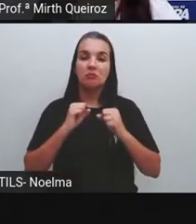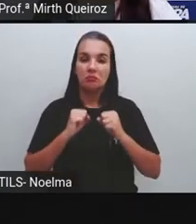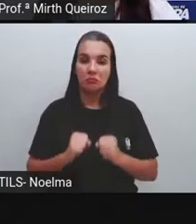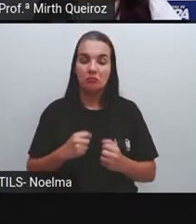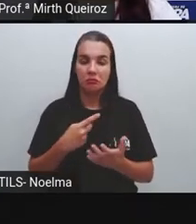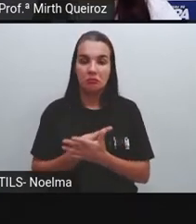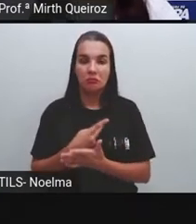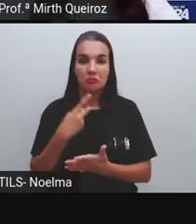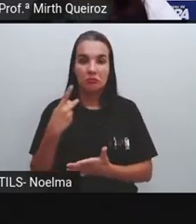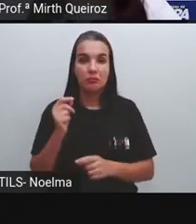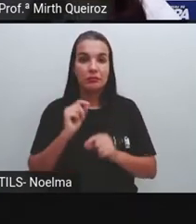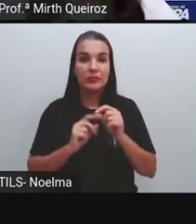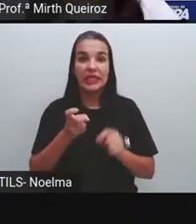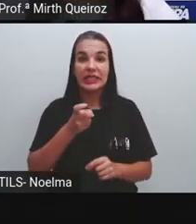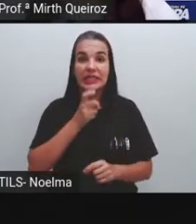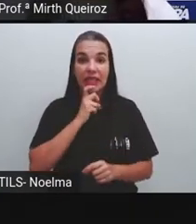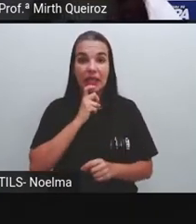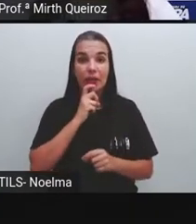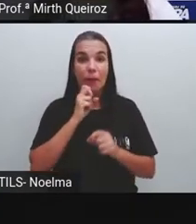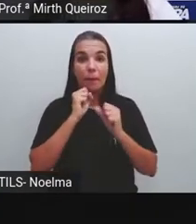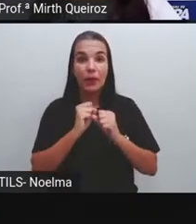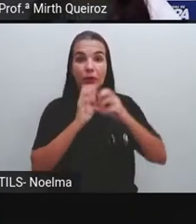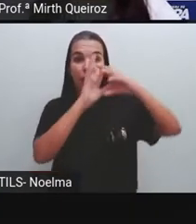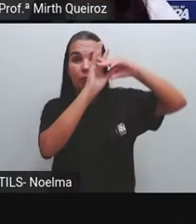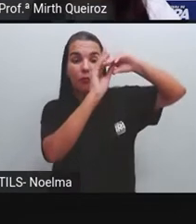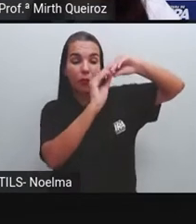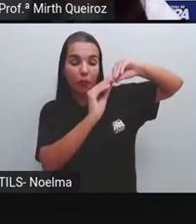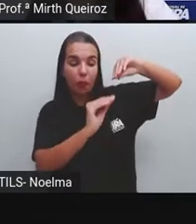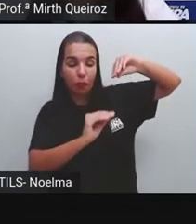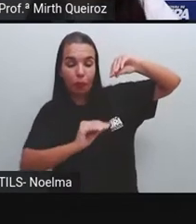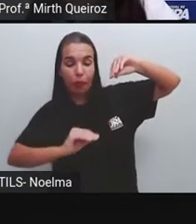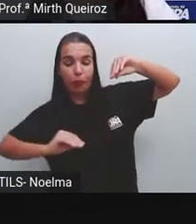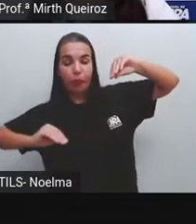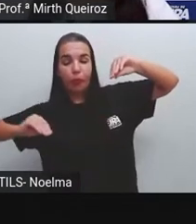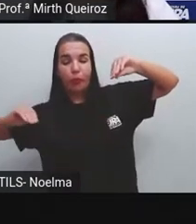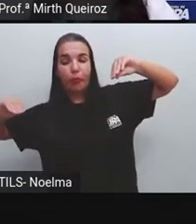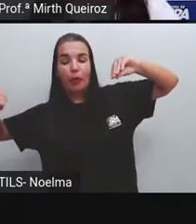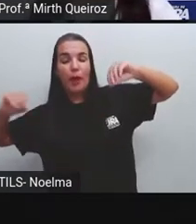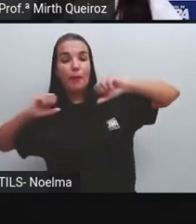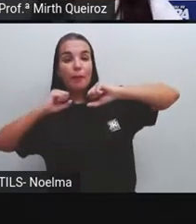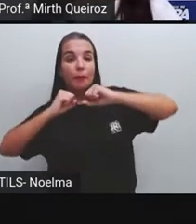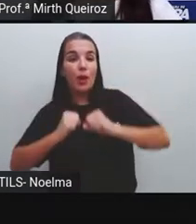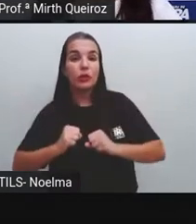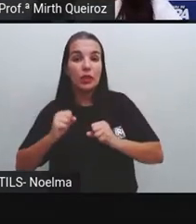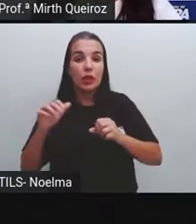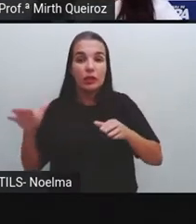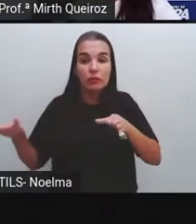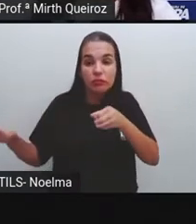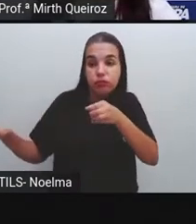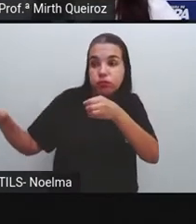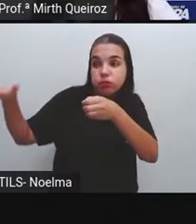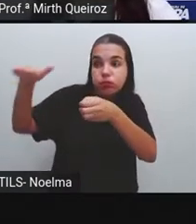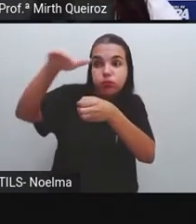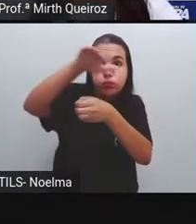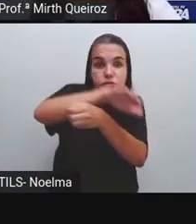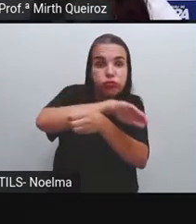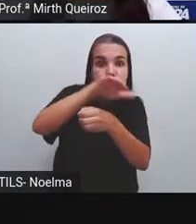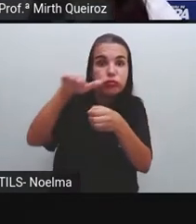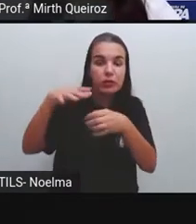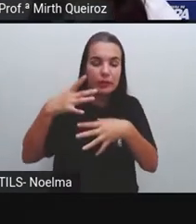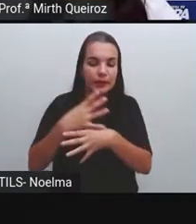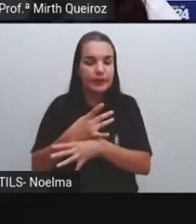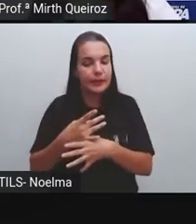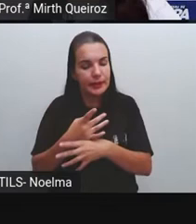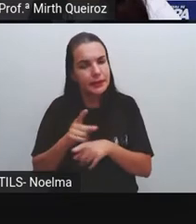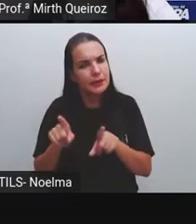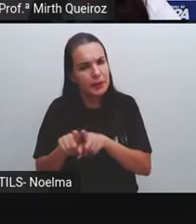o derretimento das calotas polares, que pode cobrir aí até cidades mesmo e, ao mesmo tempo, matar